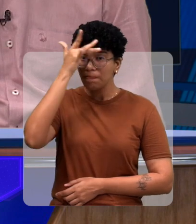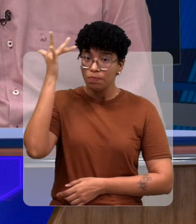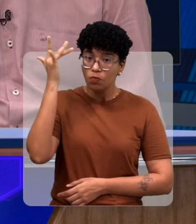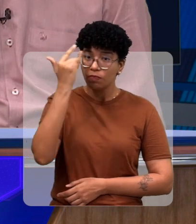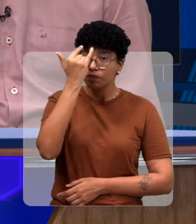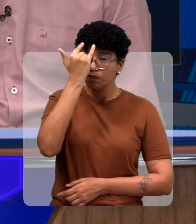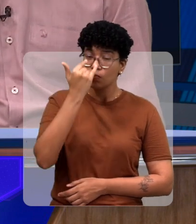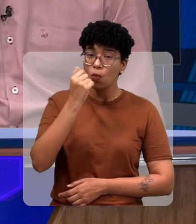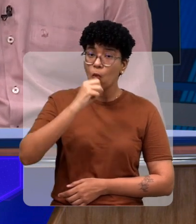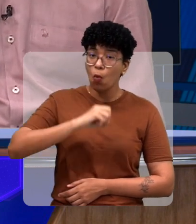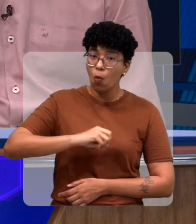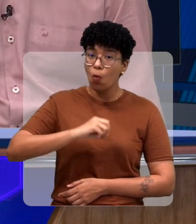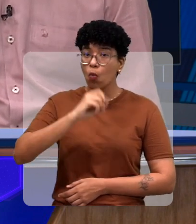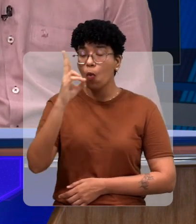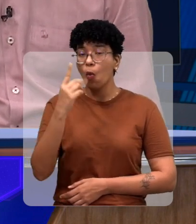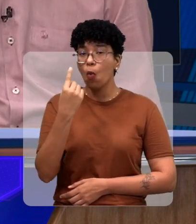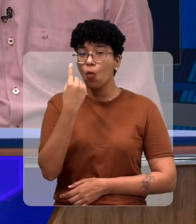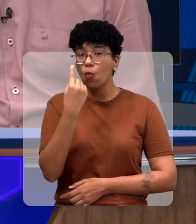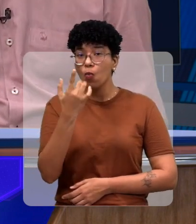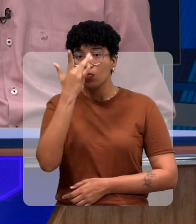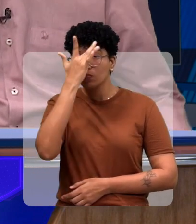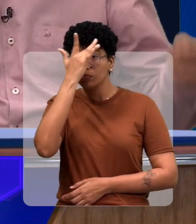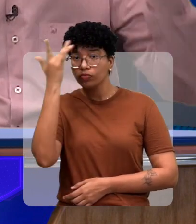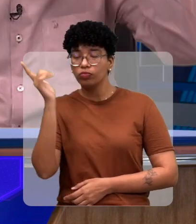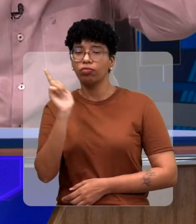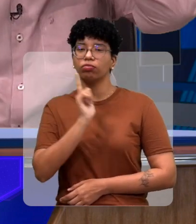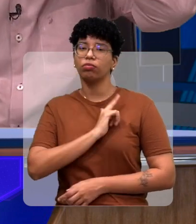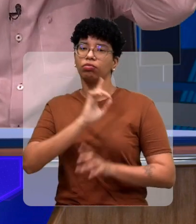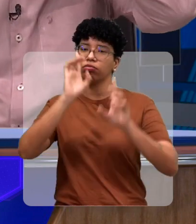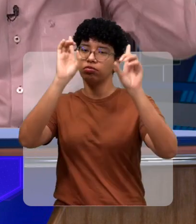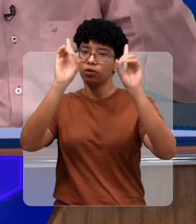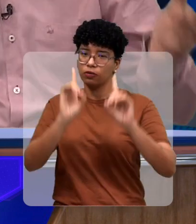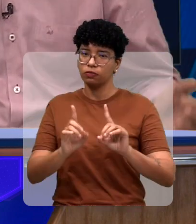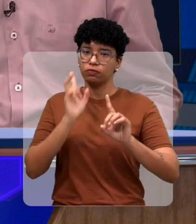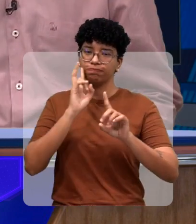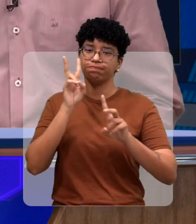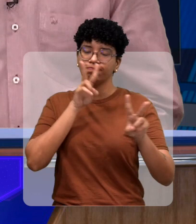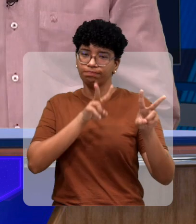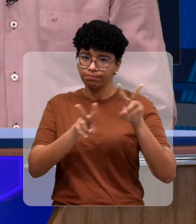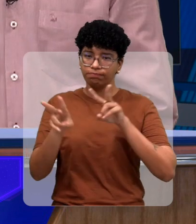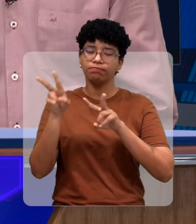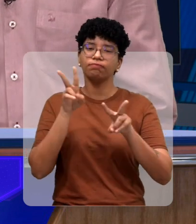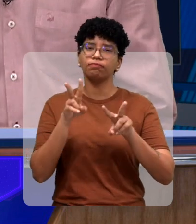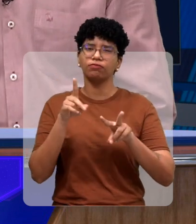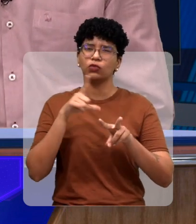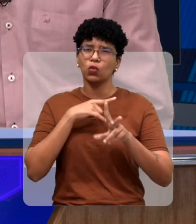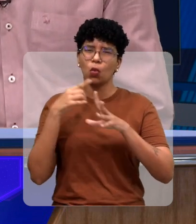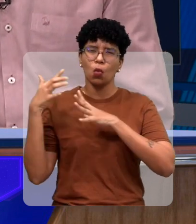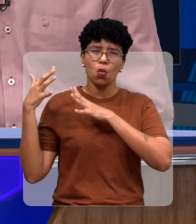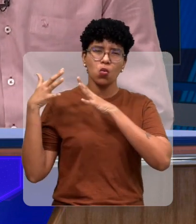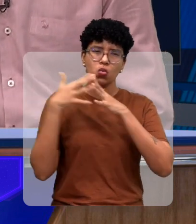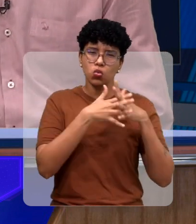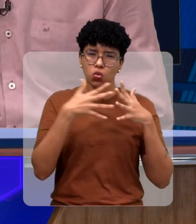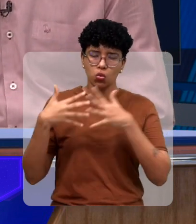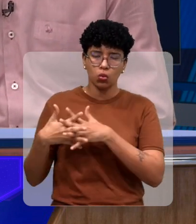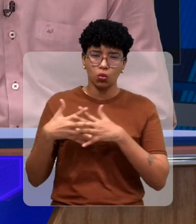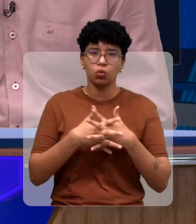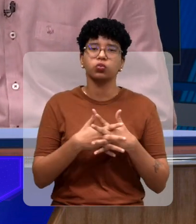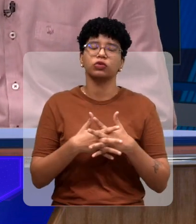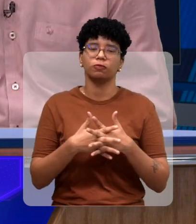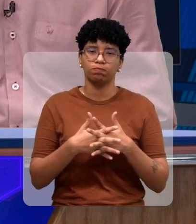pessoa cega ou uma pessoa com deficiência visual existe até uma confusão